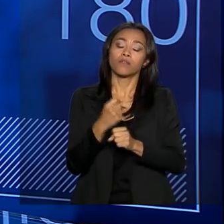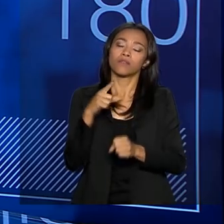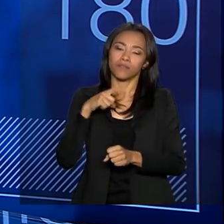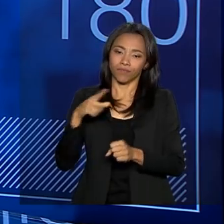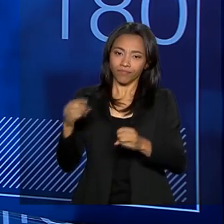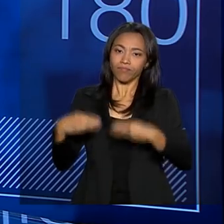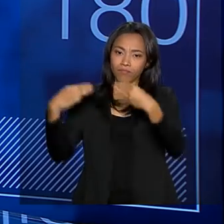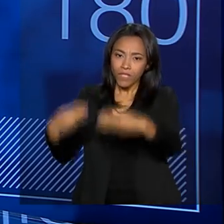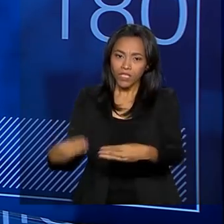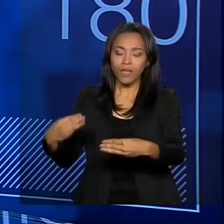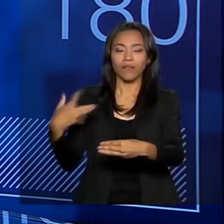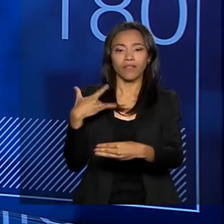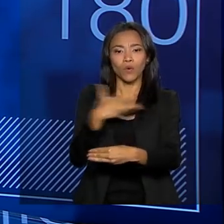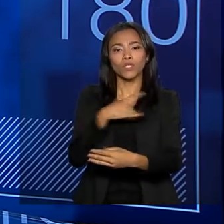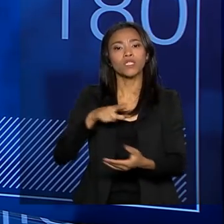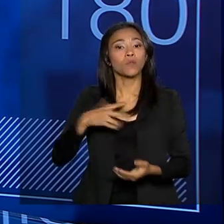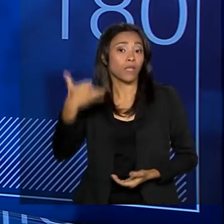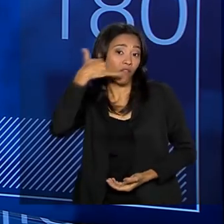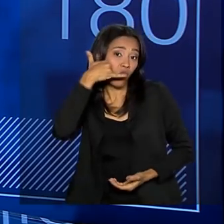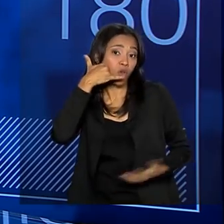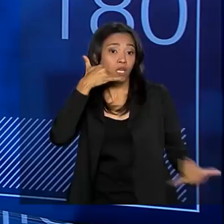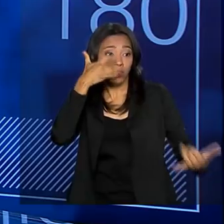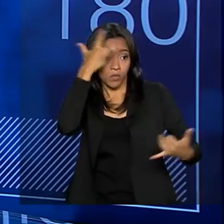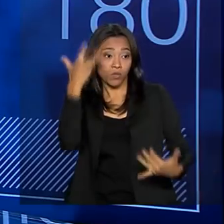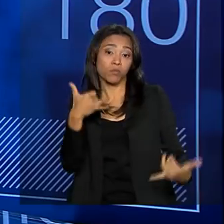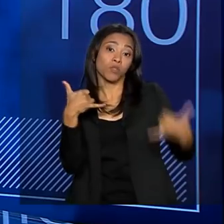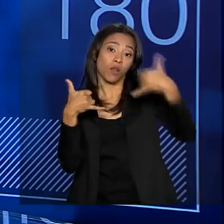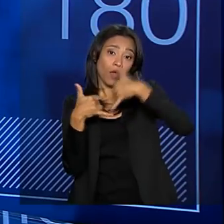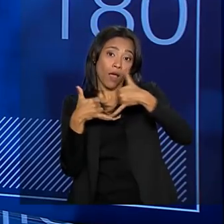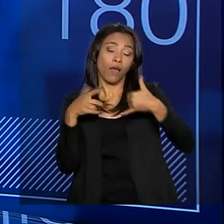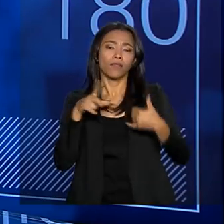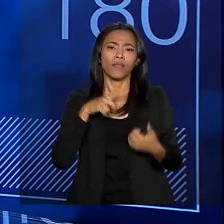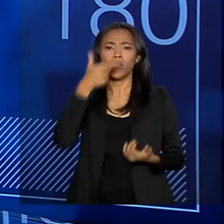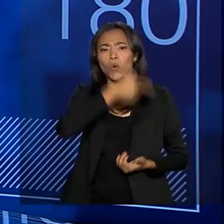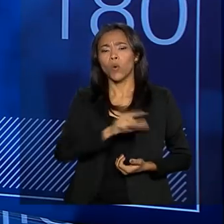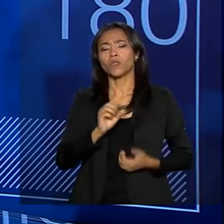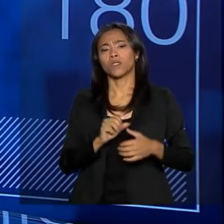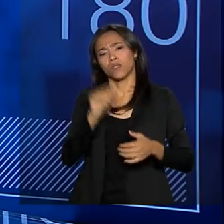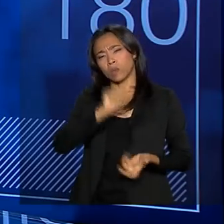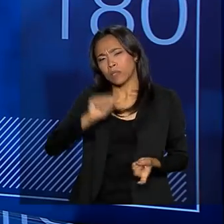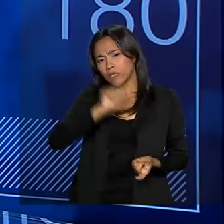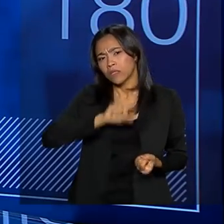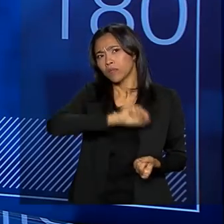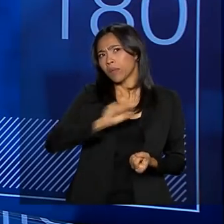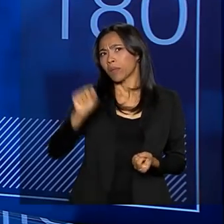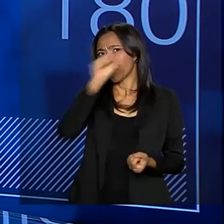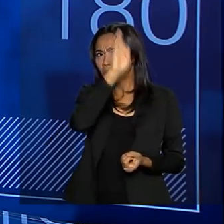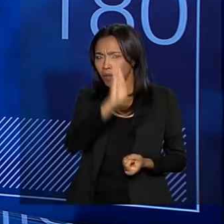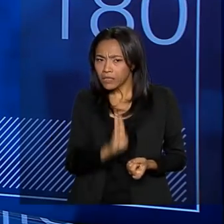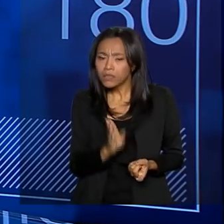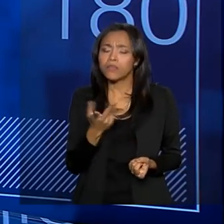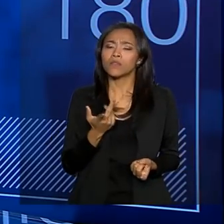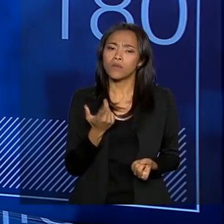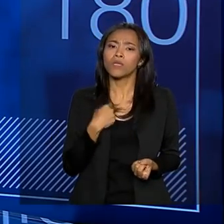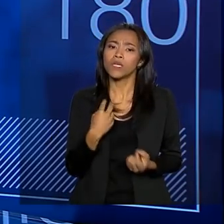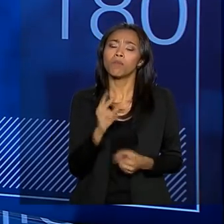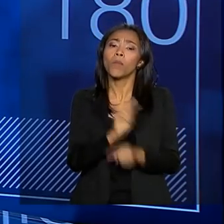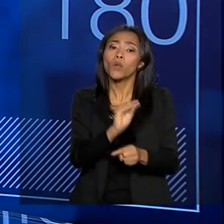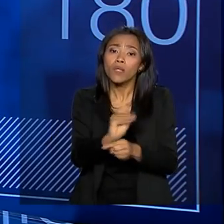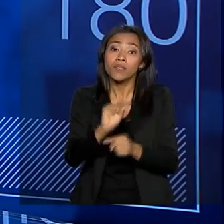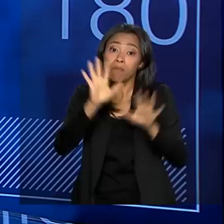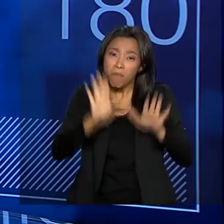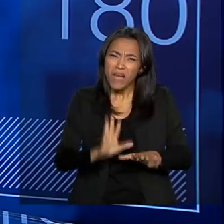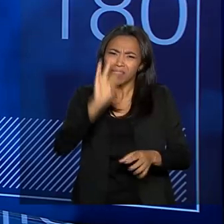um telefone que as pessoas podiam ligar. Nós temos grandes instituições no Brasil que fazem um trabalho de prevenção, mas política